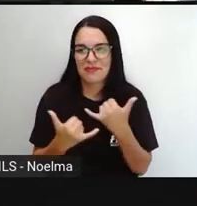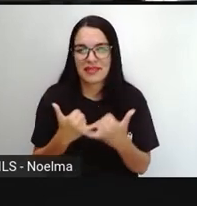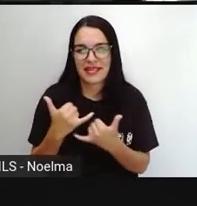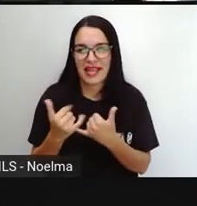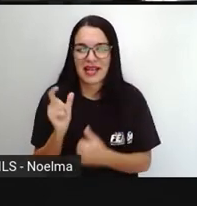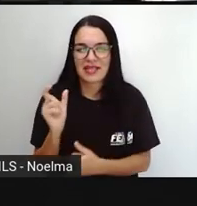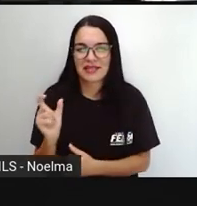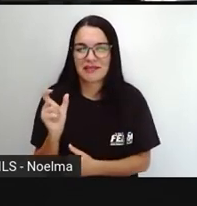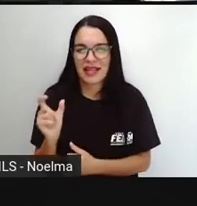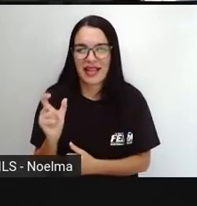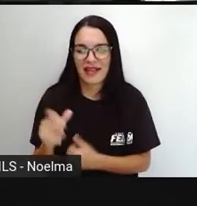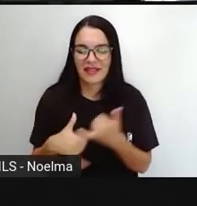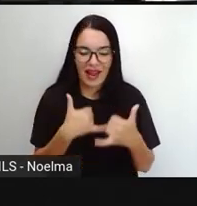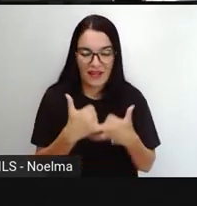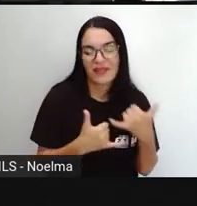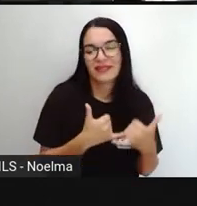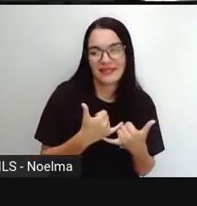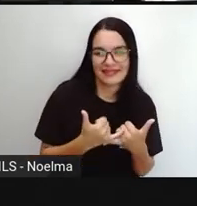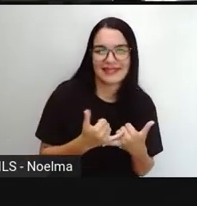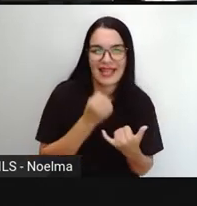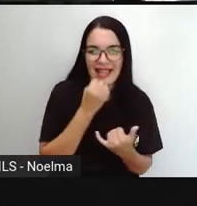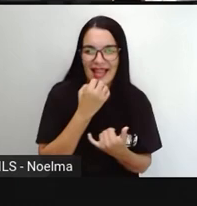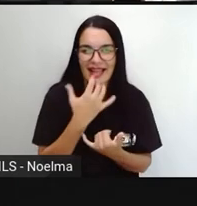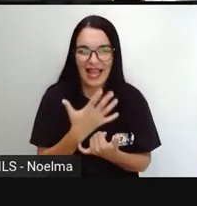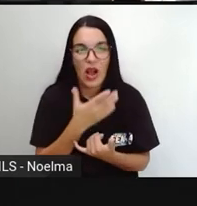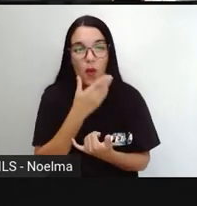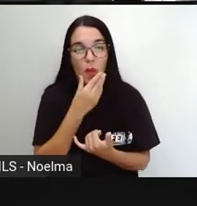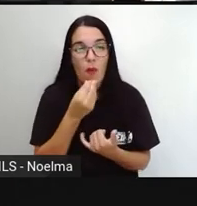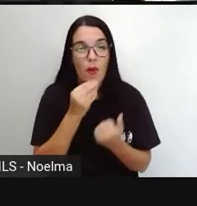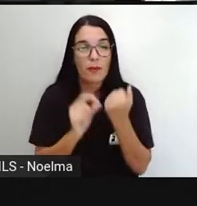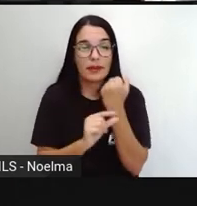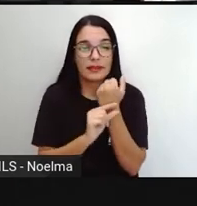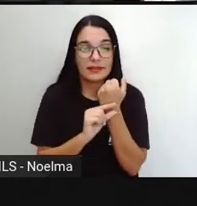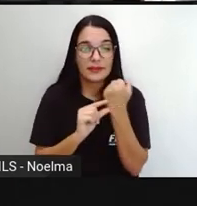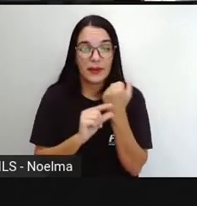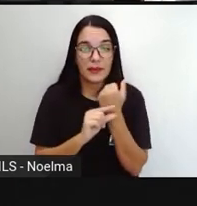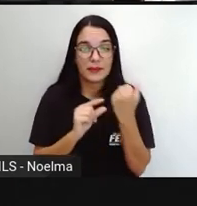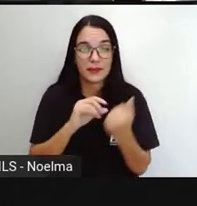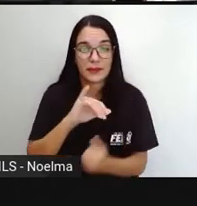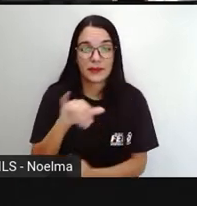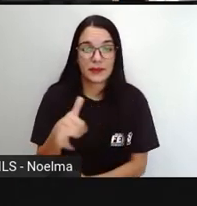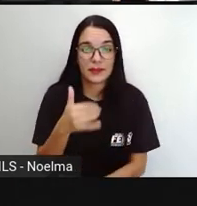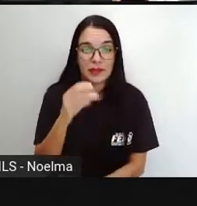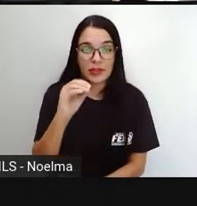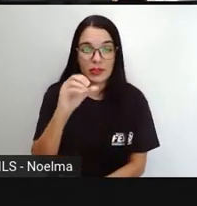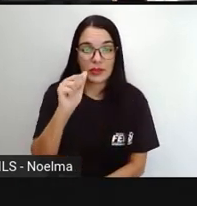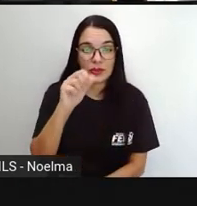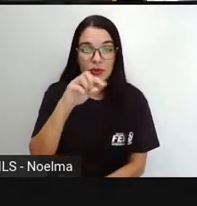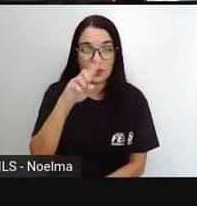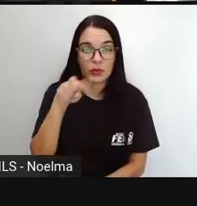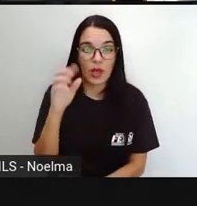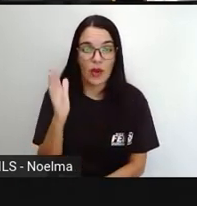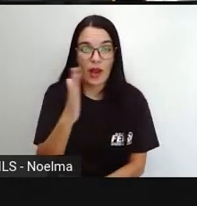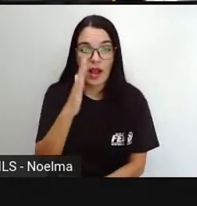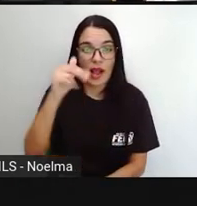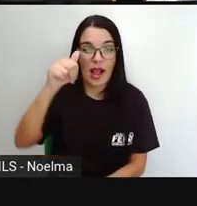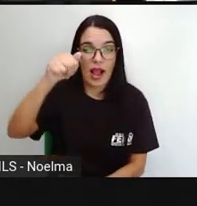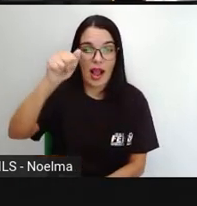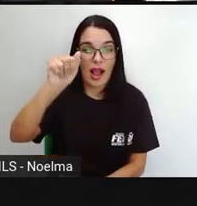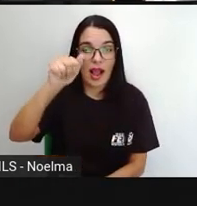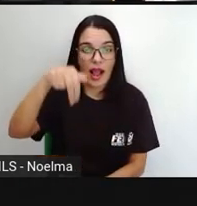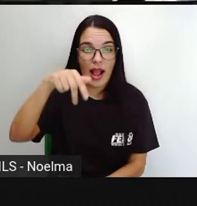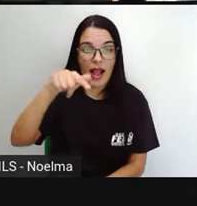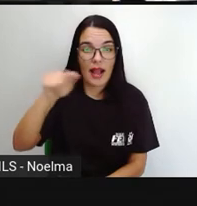E aí é um poema escrito por João Anzanello Carrascoza. Retirado aí da revista